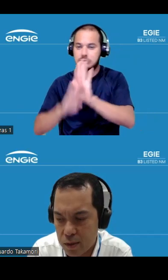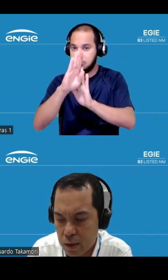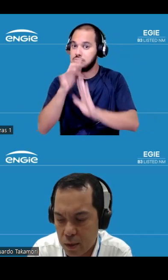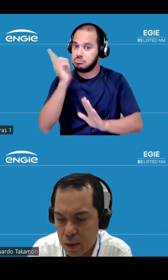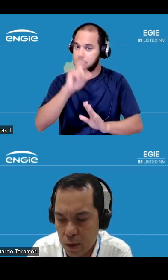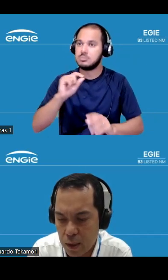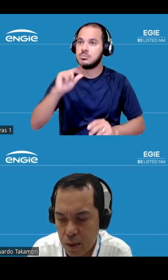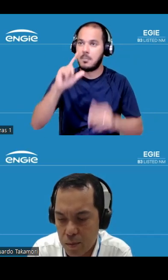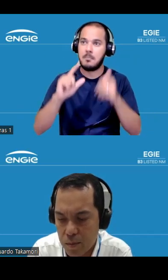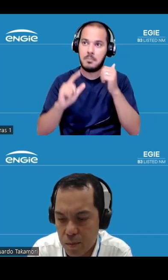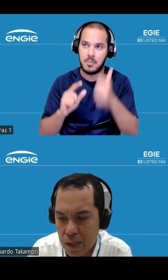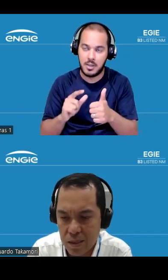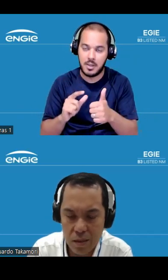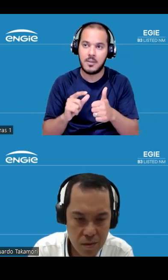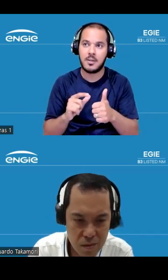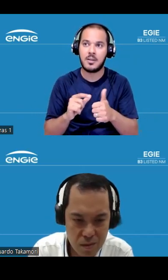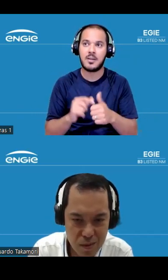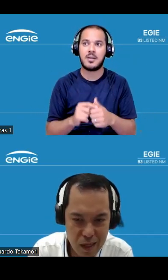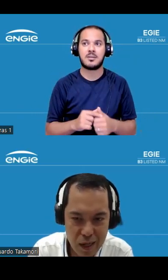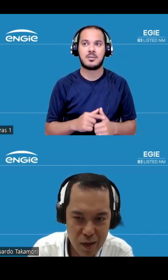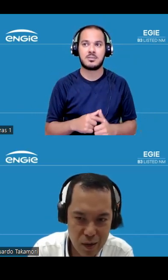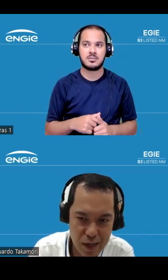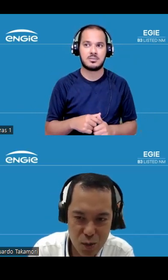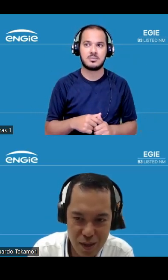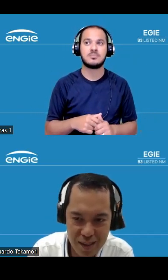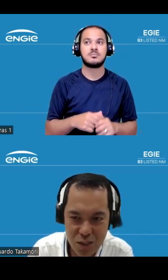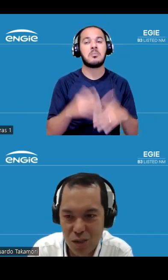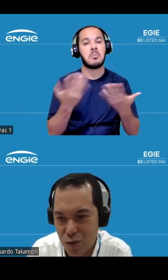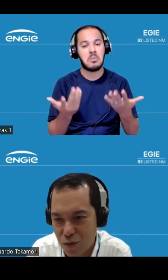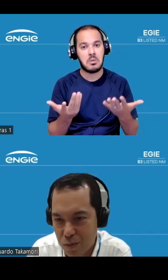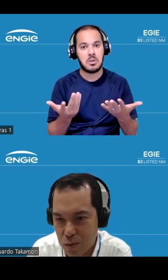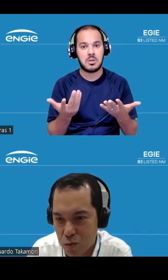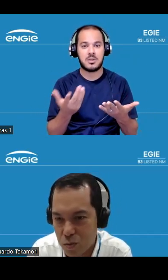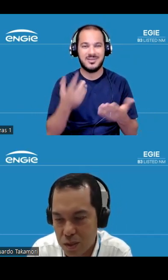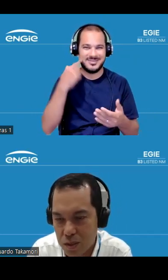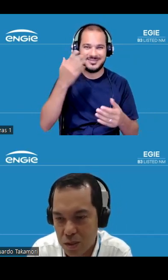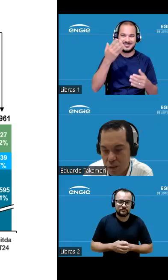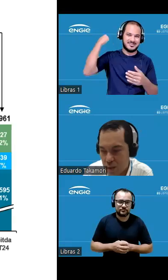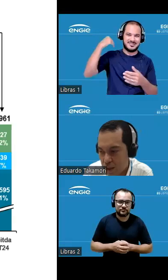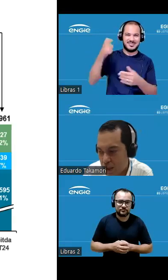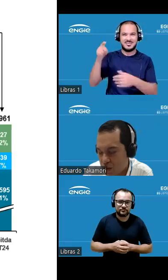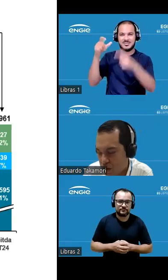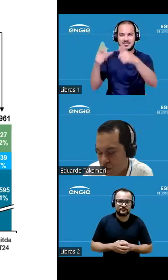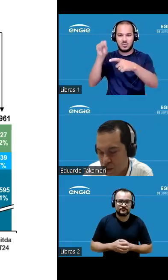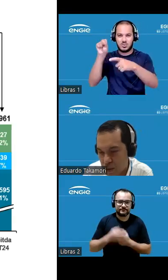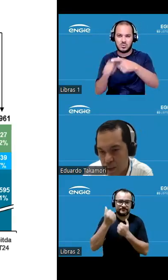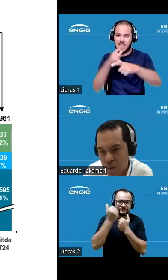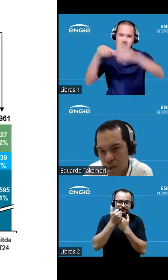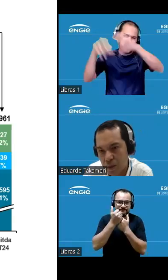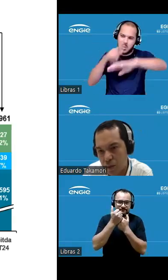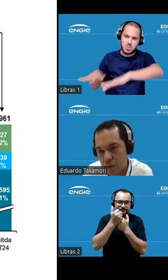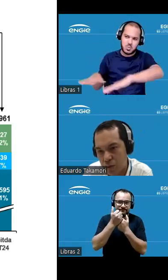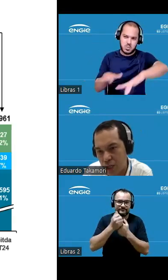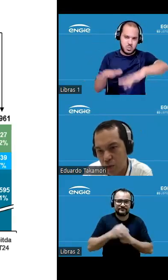por nós basta relacionar a enchente que tivemos no sul do Brasil a catástrofe que tivemos lá